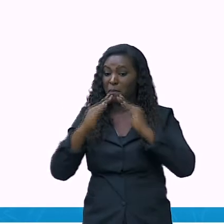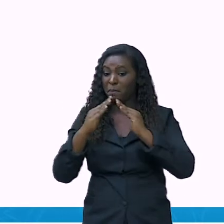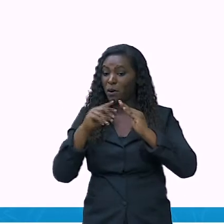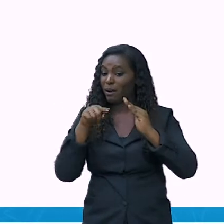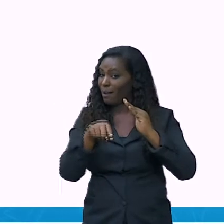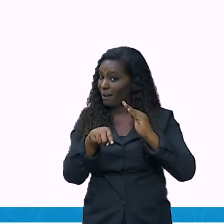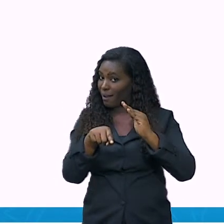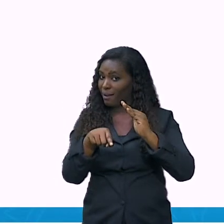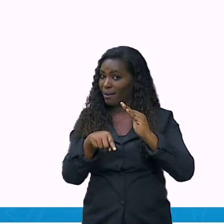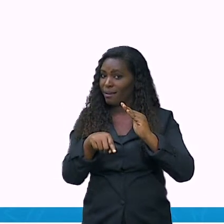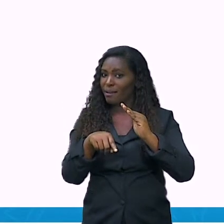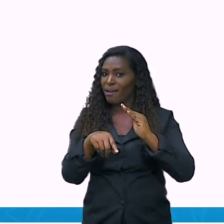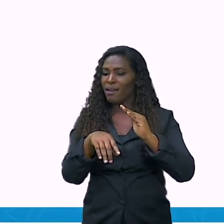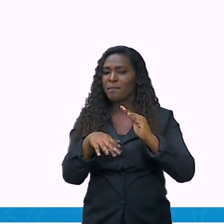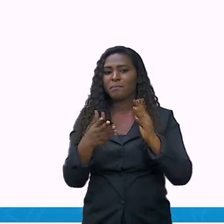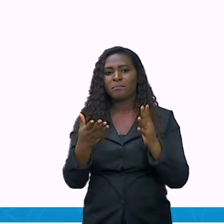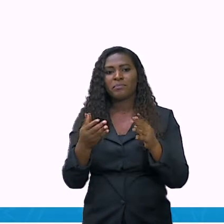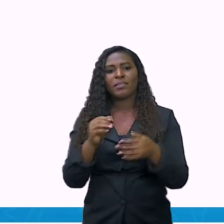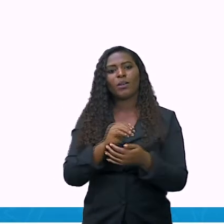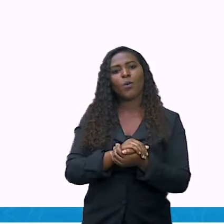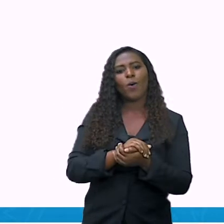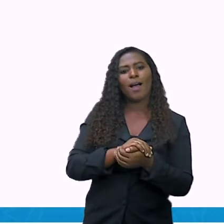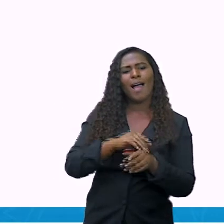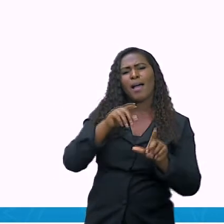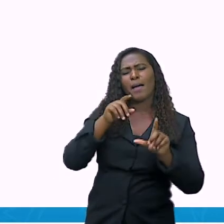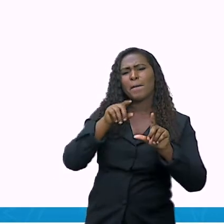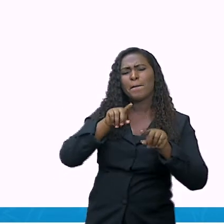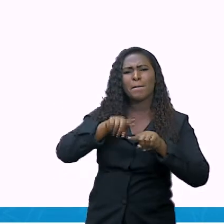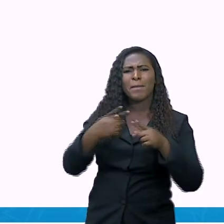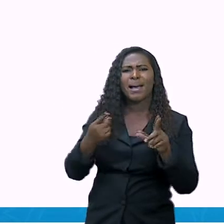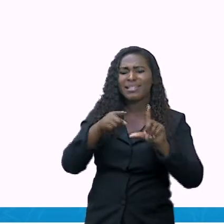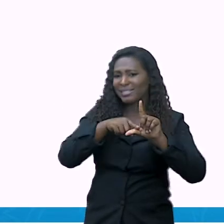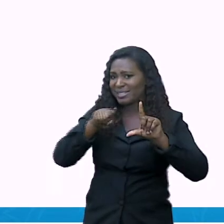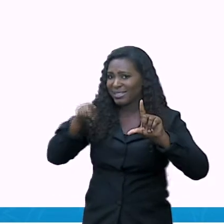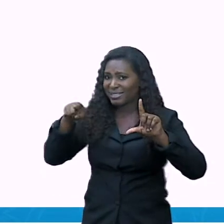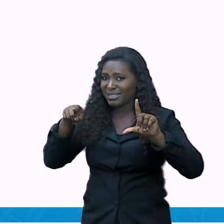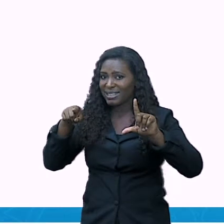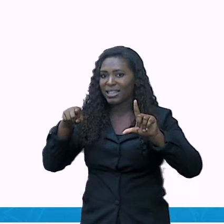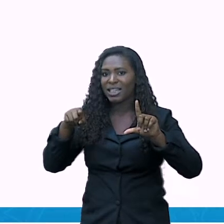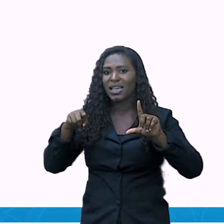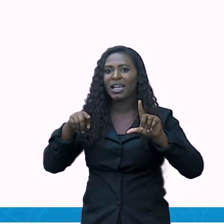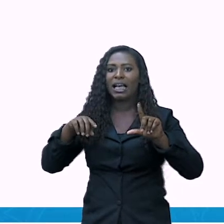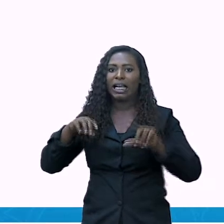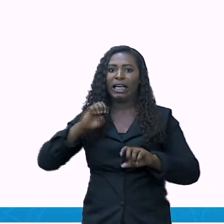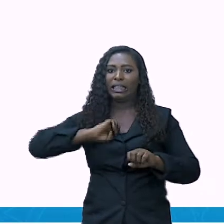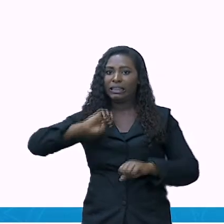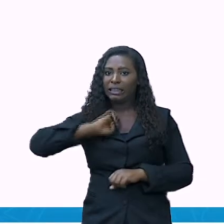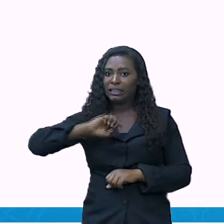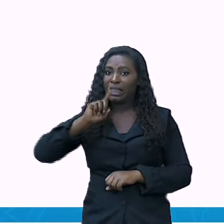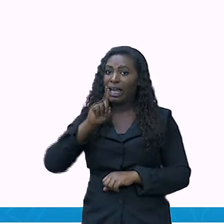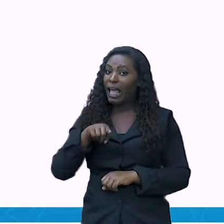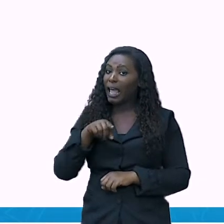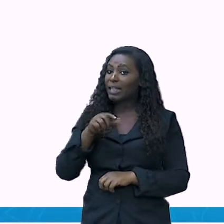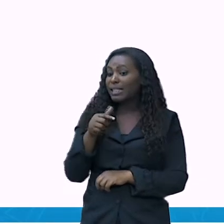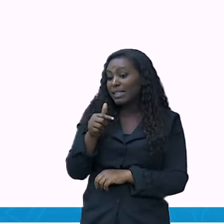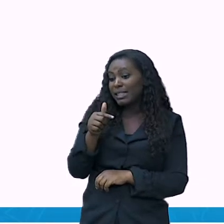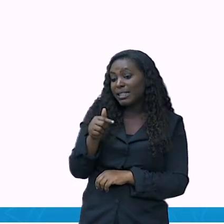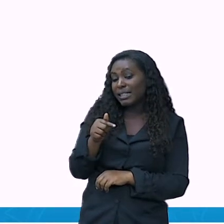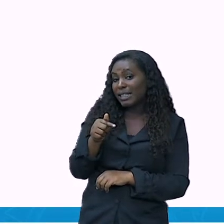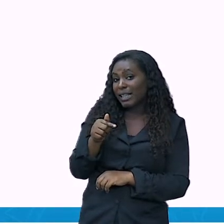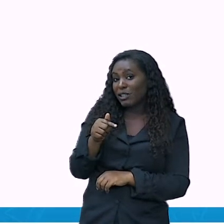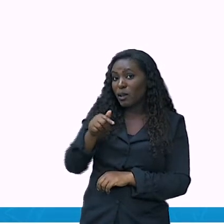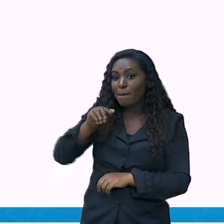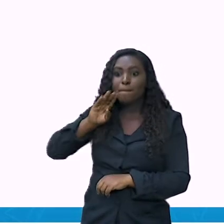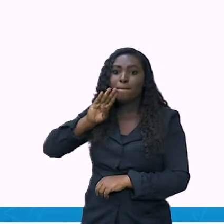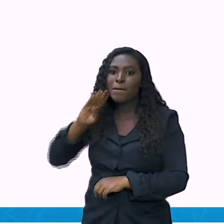bilhões de habitantes, os números aí são astronômicos, divididos em